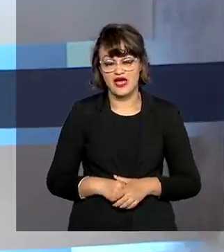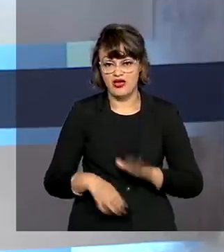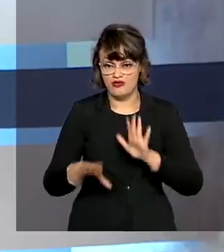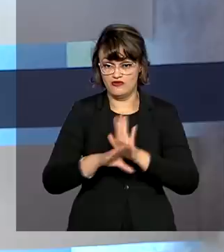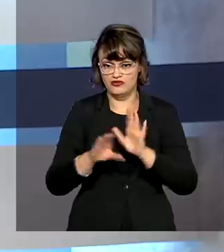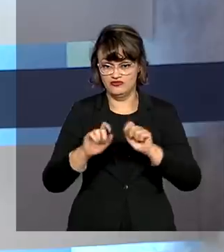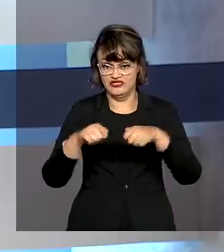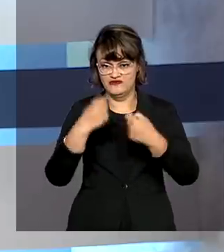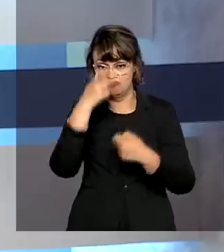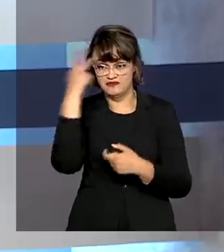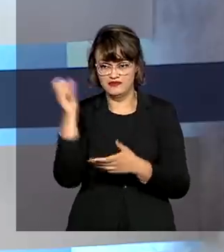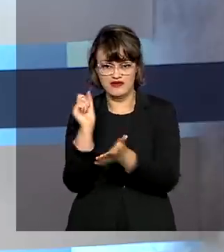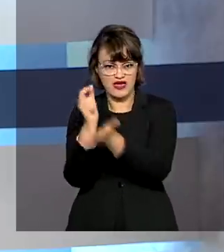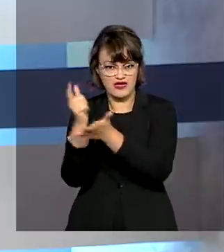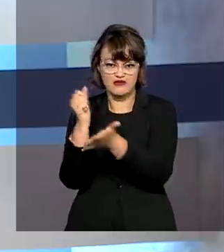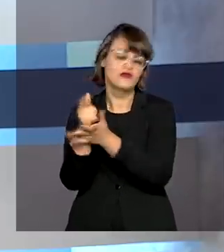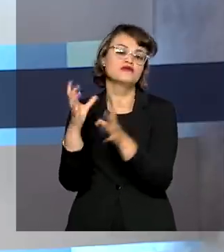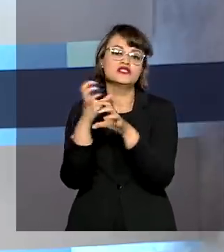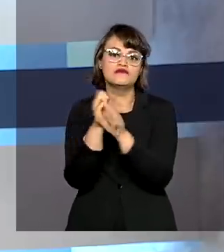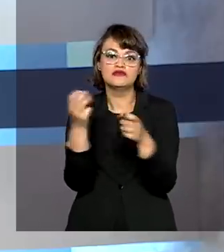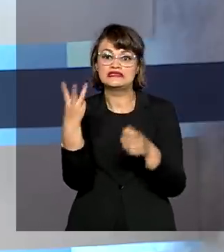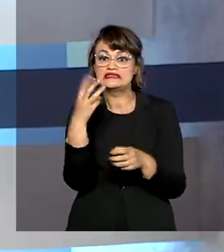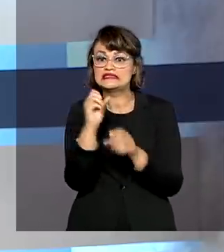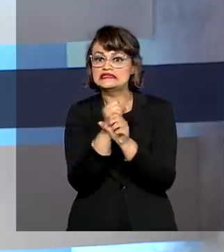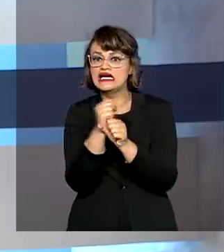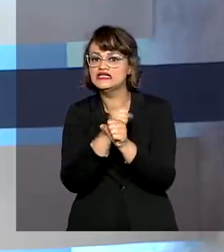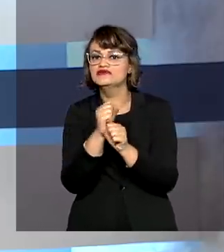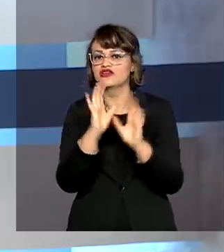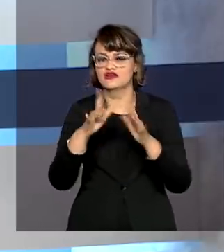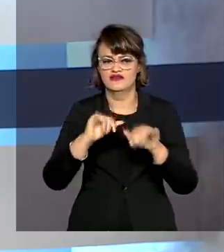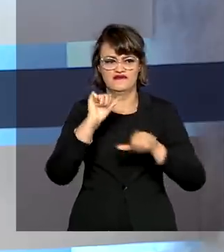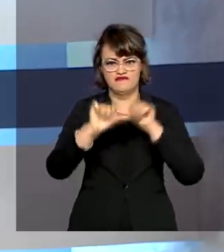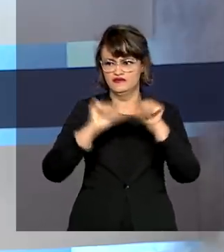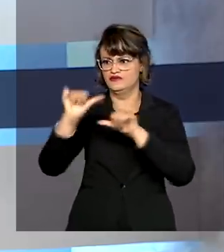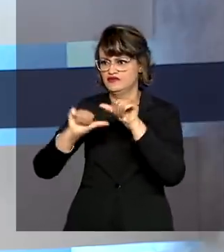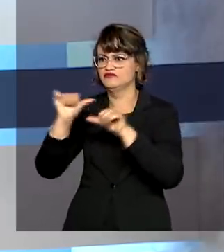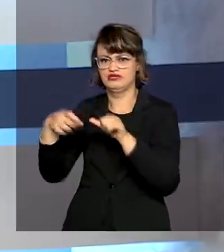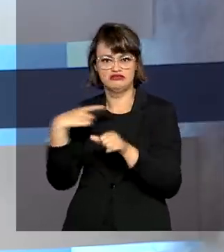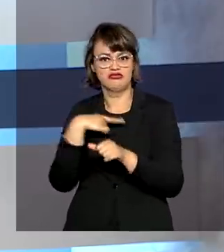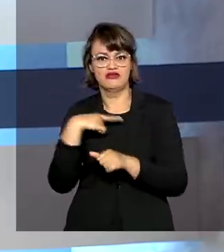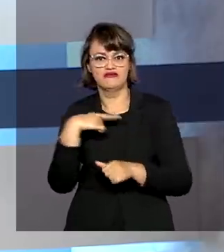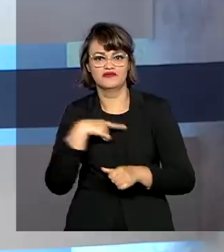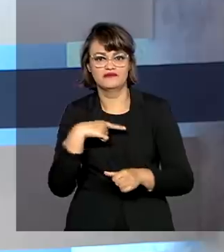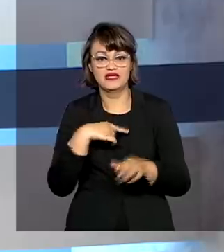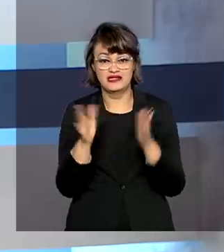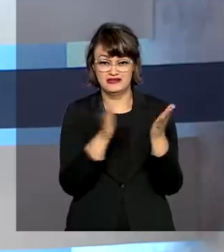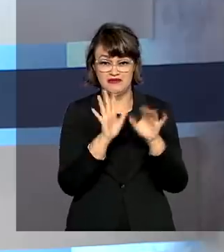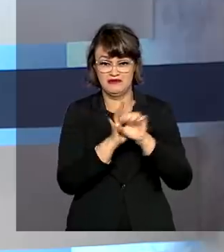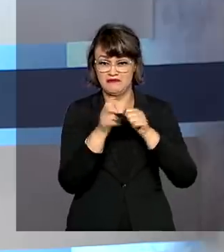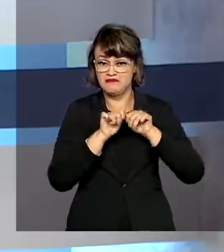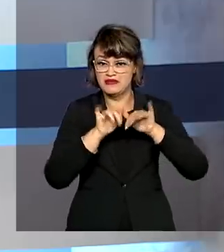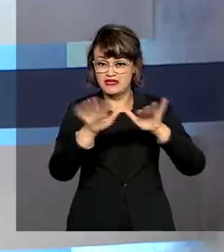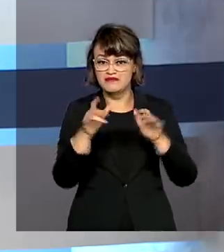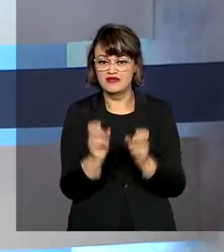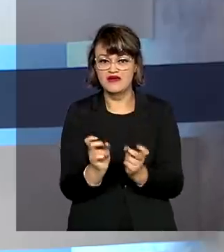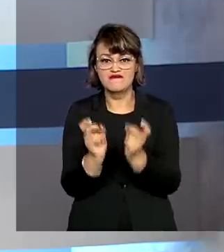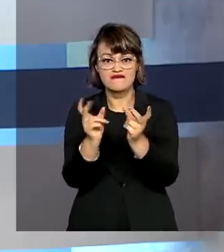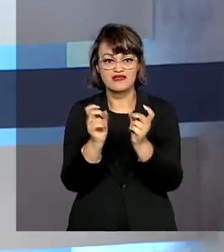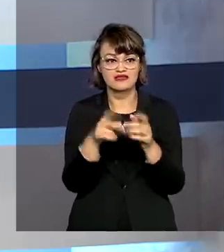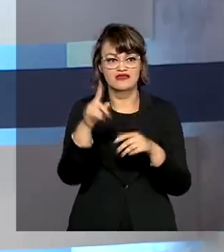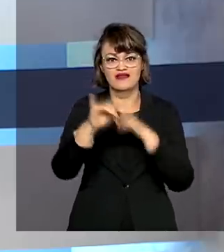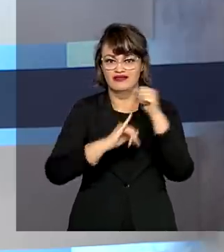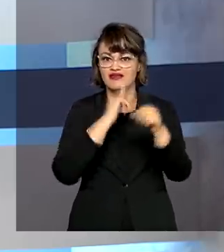Defesa do Consumidor completou 30 anos e muita coisa mudou ao longo dessas décadas. Com a pandemia, por exemplo, as vendas pela